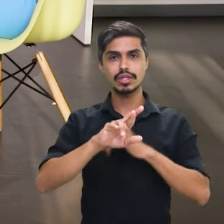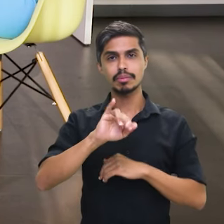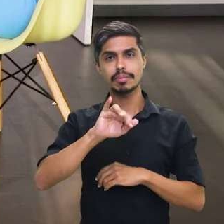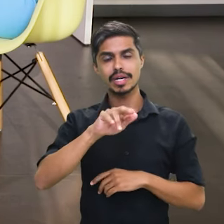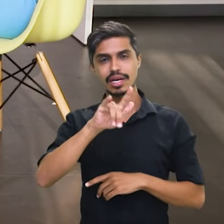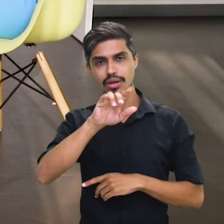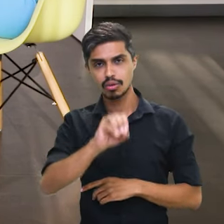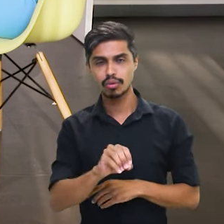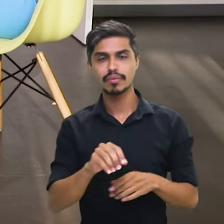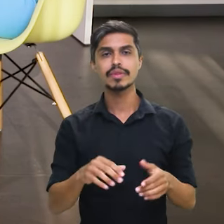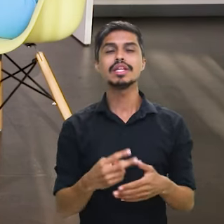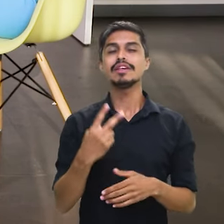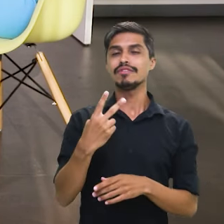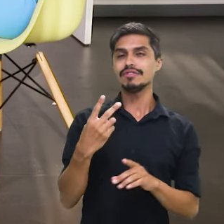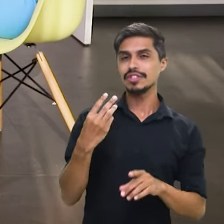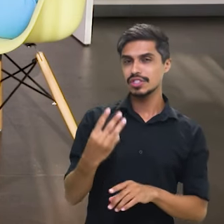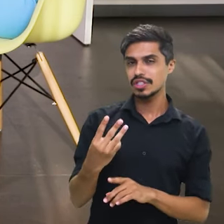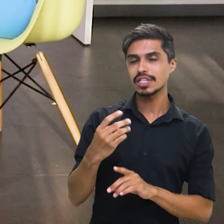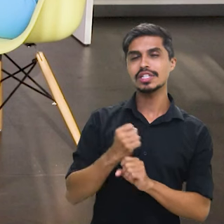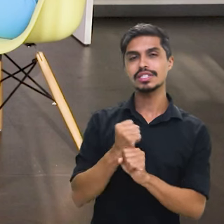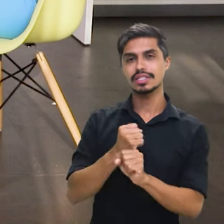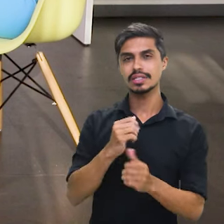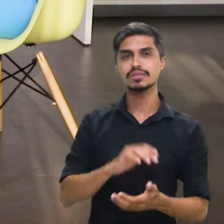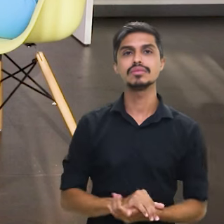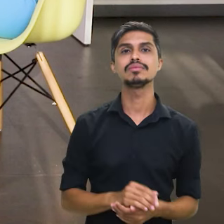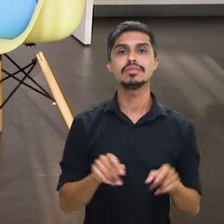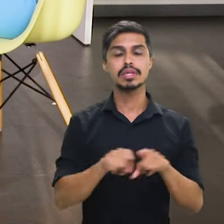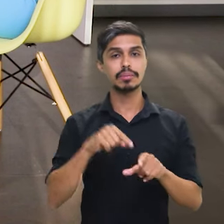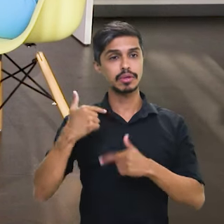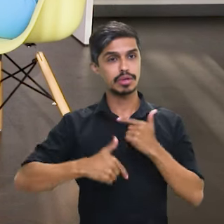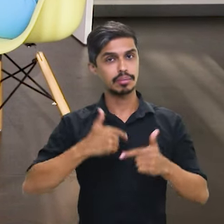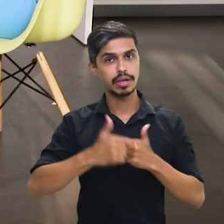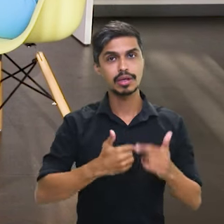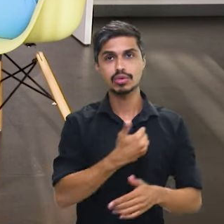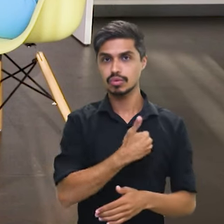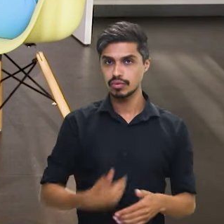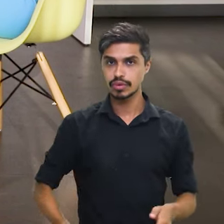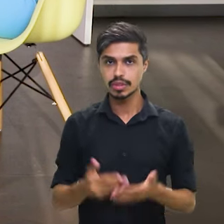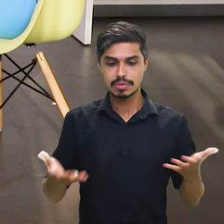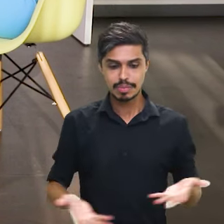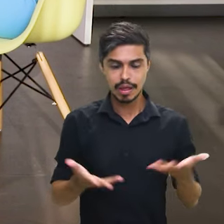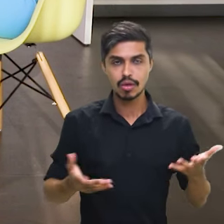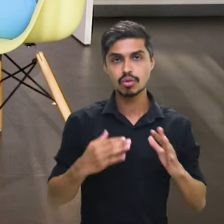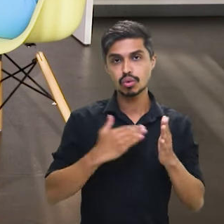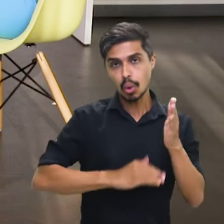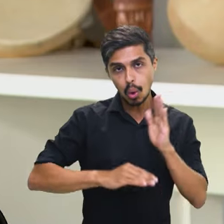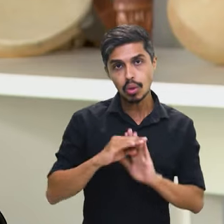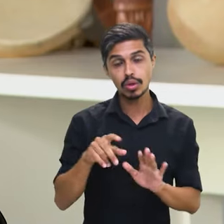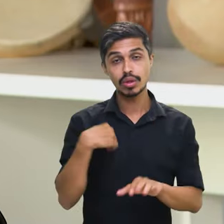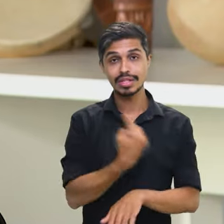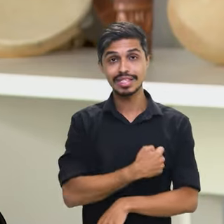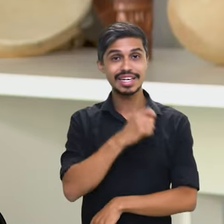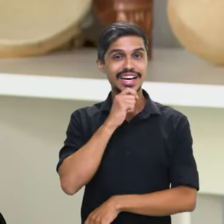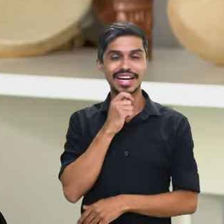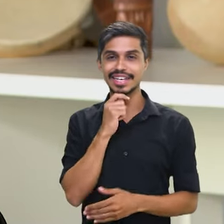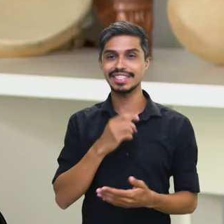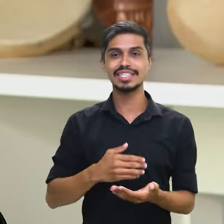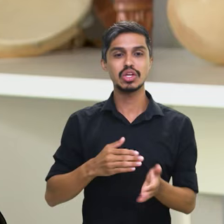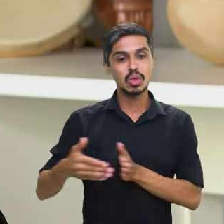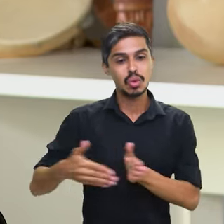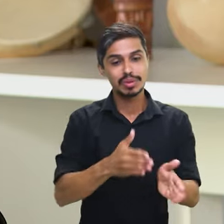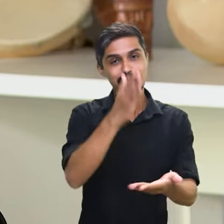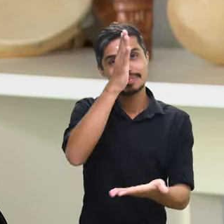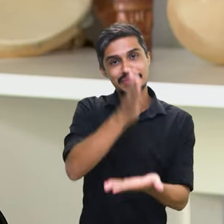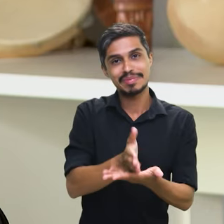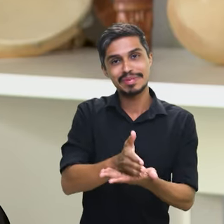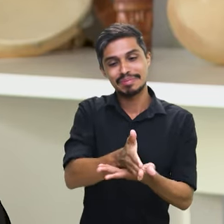anos. E, ao mesmo tempo, o serviço público, as ações de promoção e tudo, nós ainda estamos no meio do caminho para